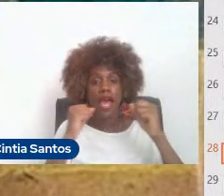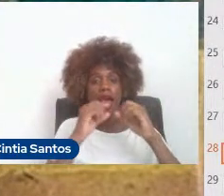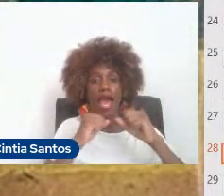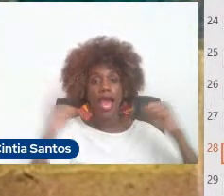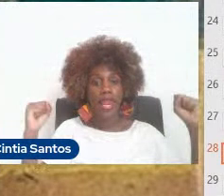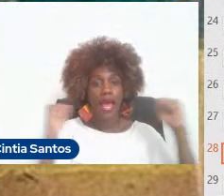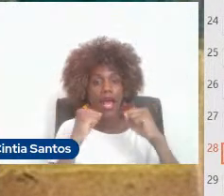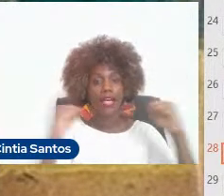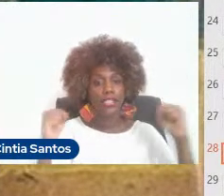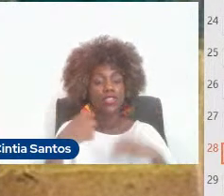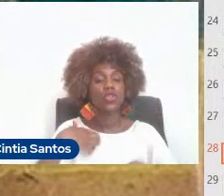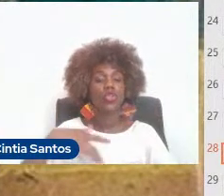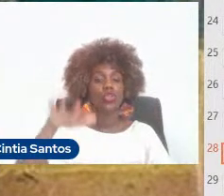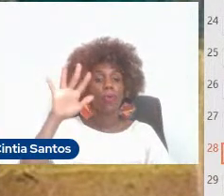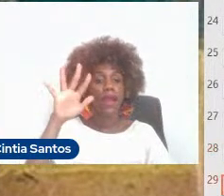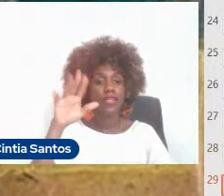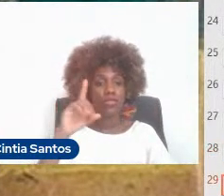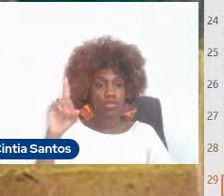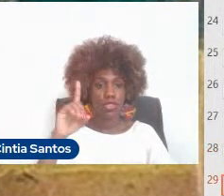A próxima imagem